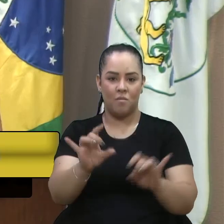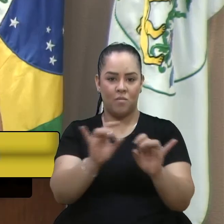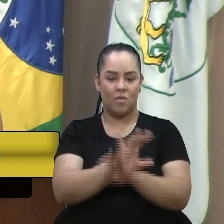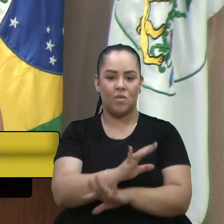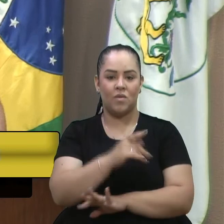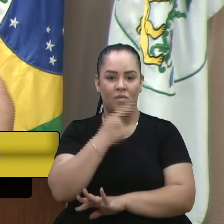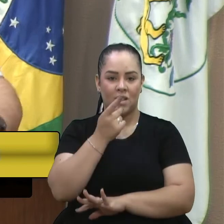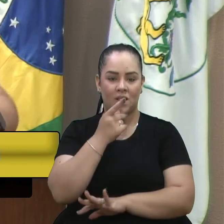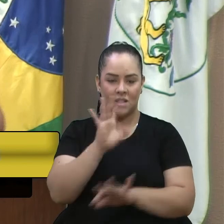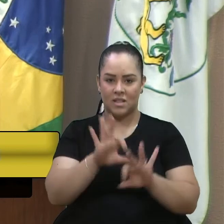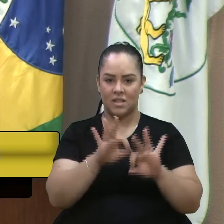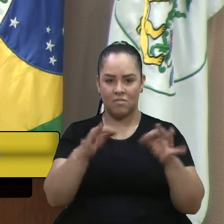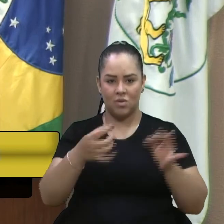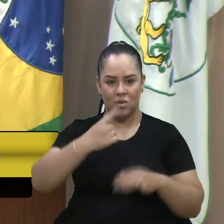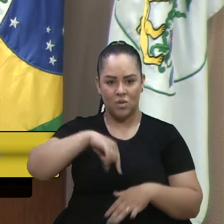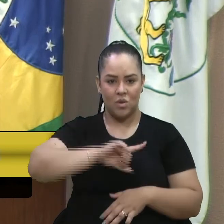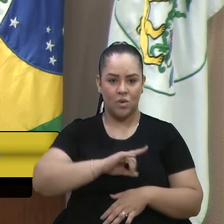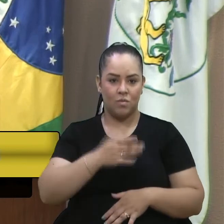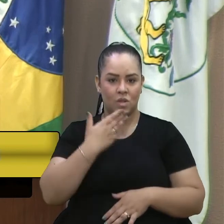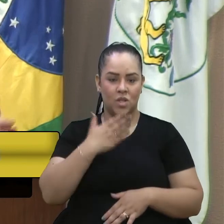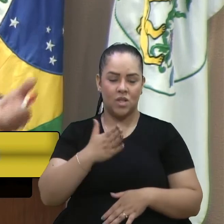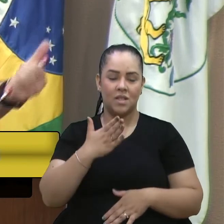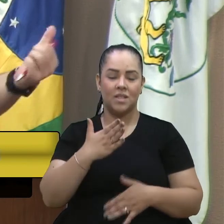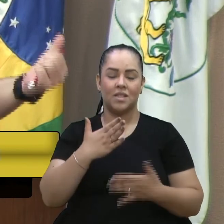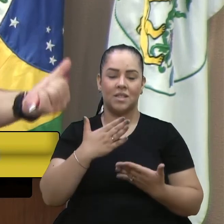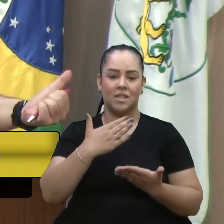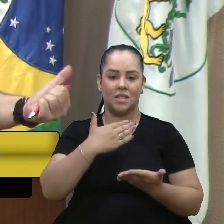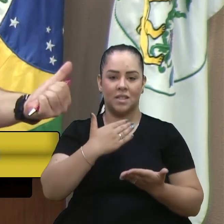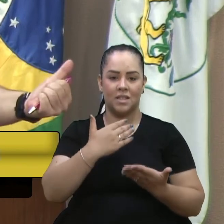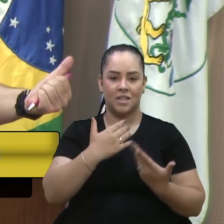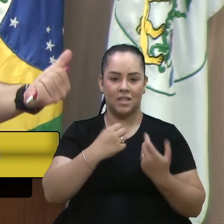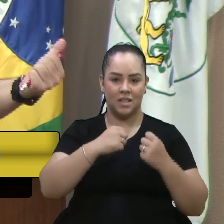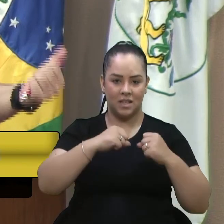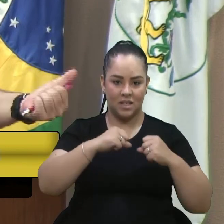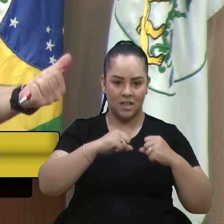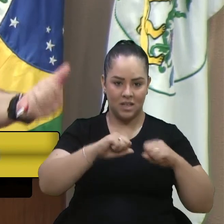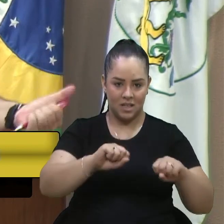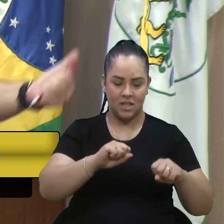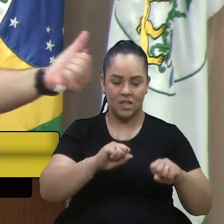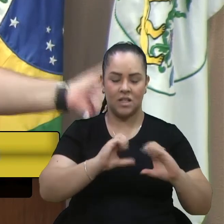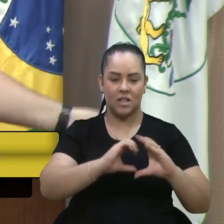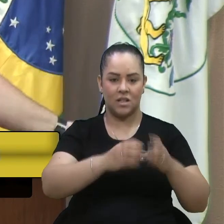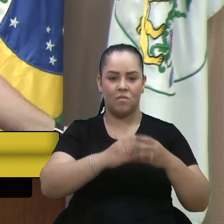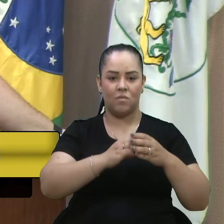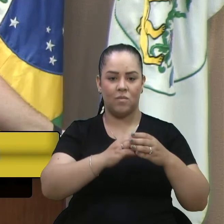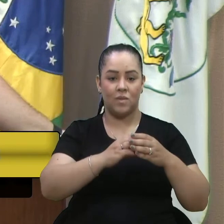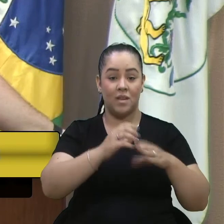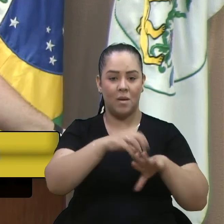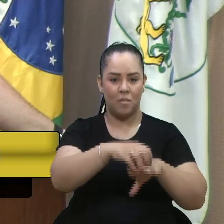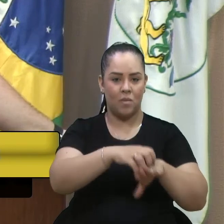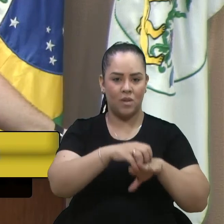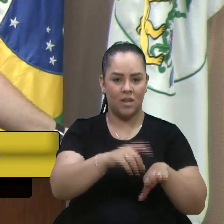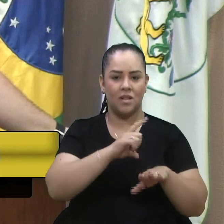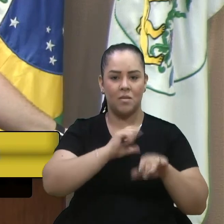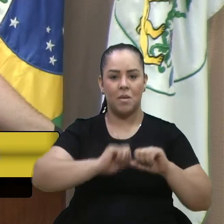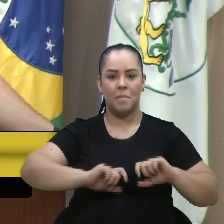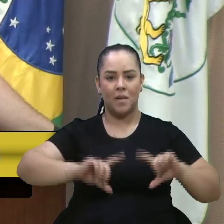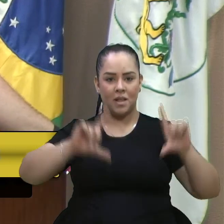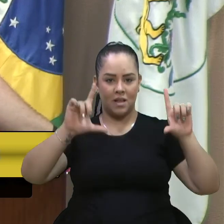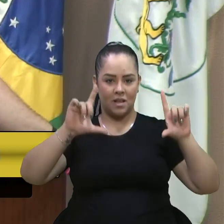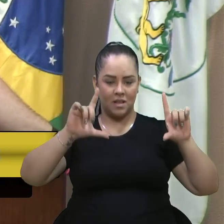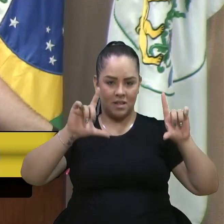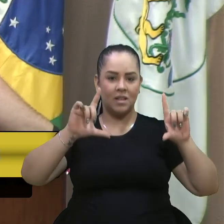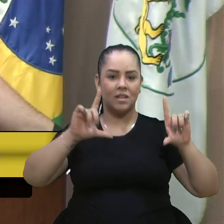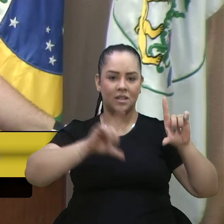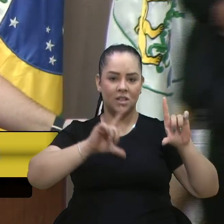ato bem simples nós solicitamos a secretaria de transportes a colocação de uma placa no túnel verde de plátanos aqui nos macaquinhos uma placa de